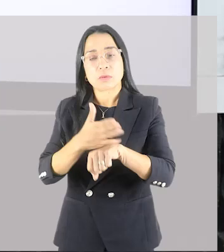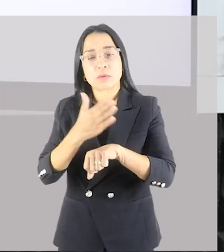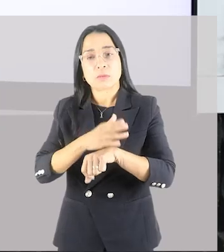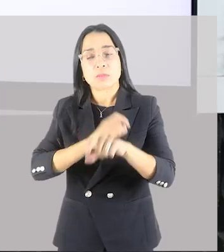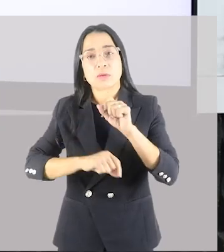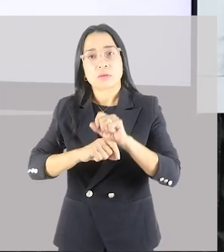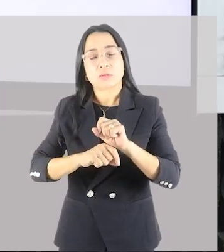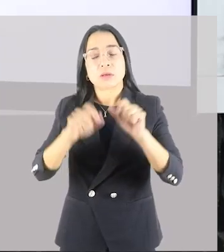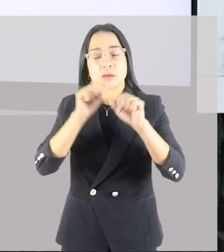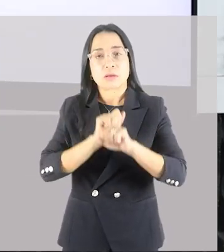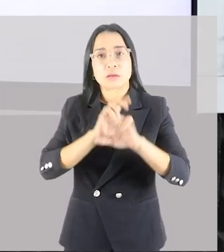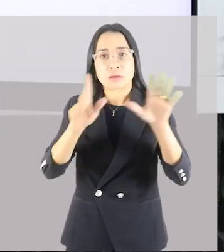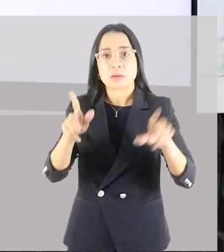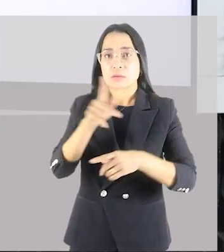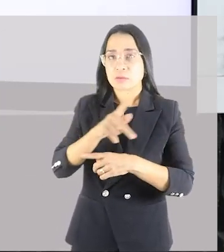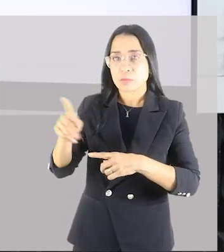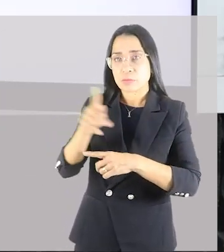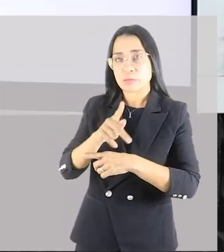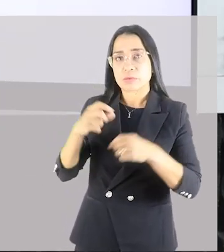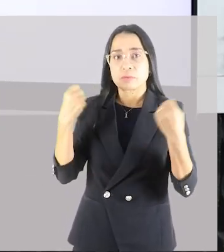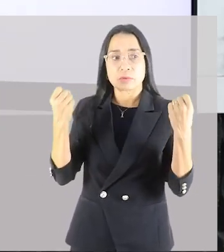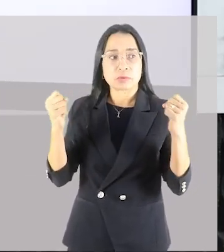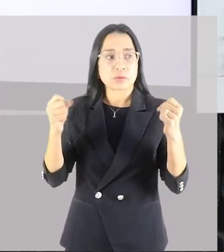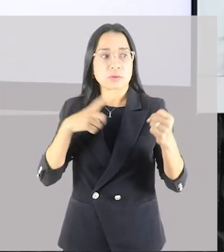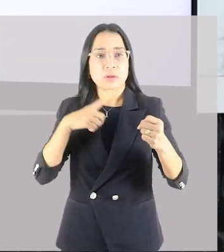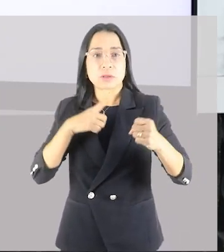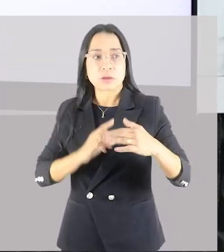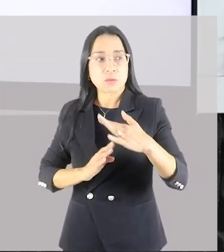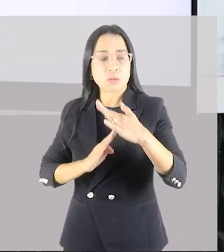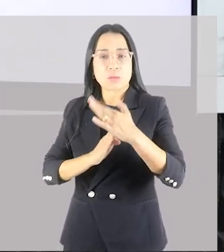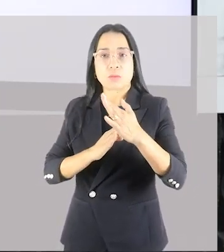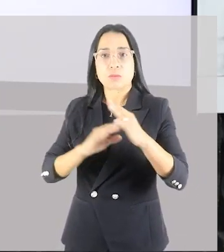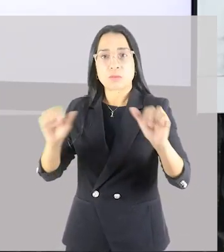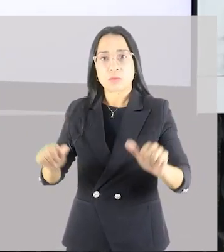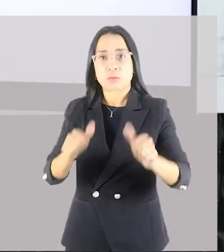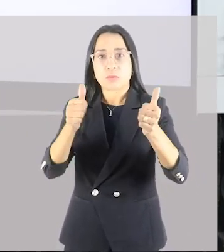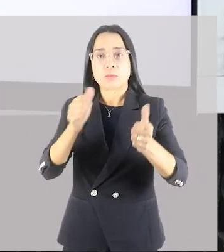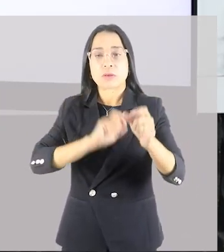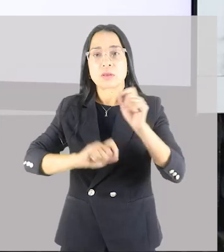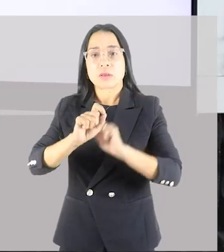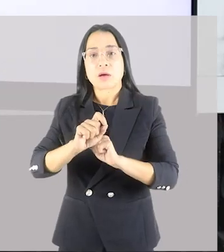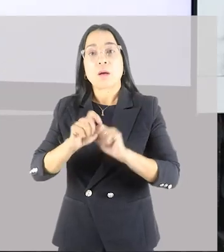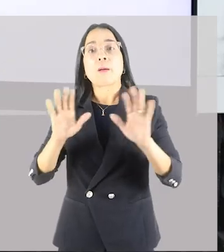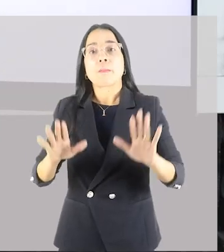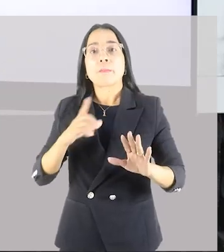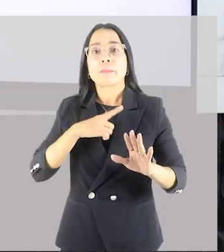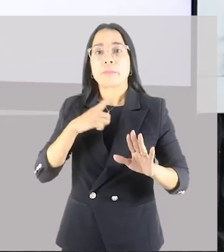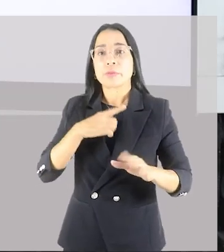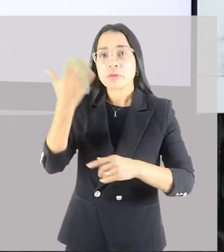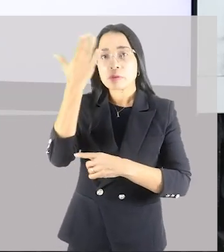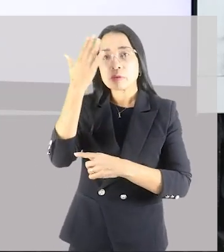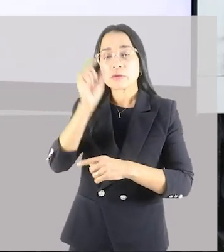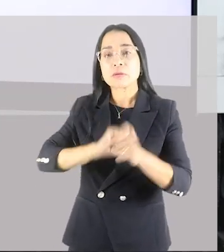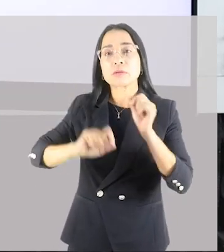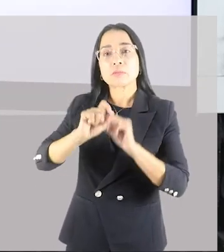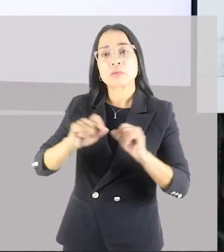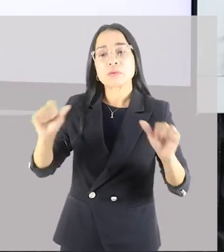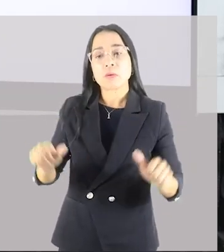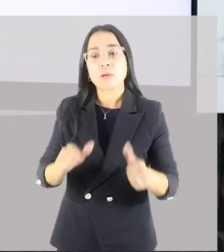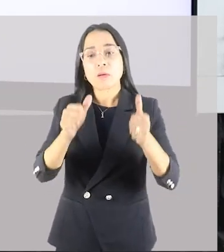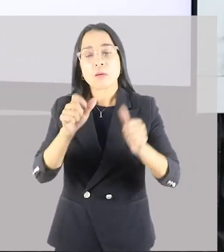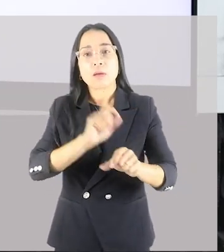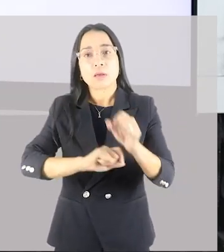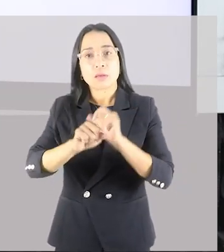educação física vai ter um controle melhor dessa situação, mas se você tem esse entendimento, fica melhor